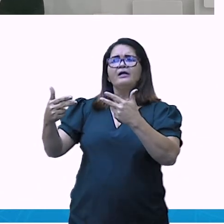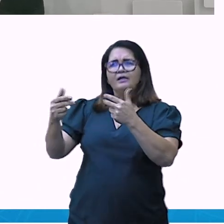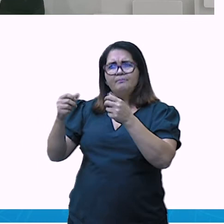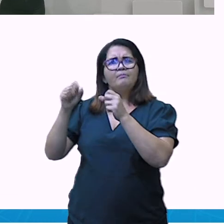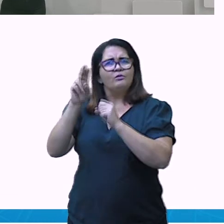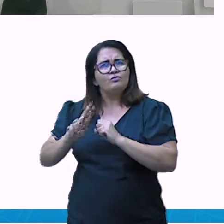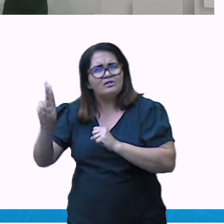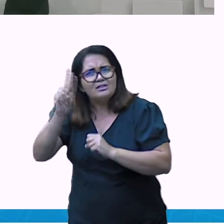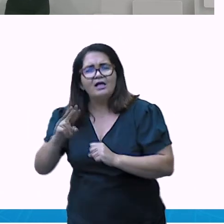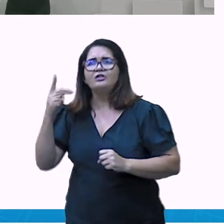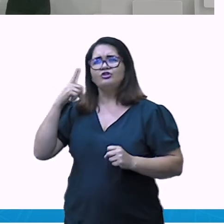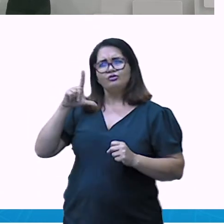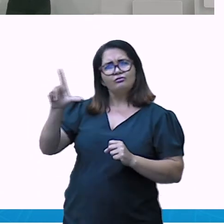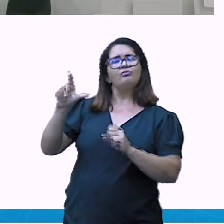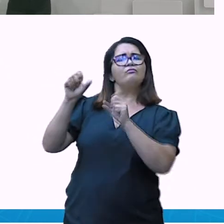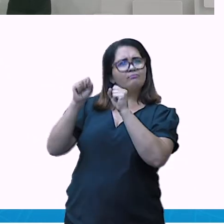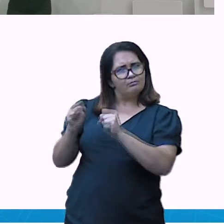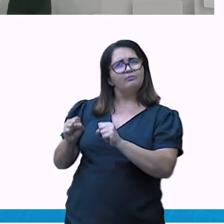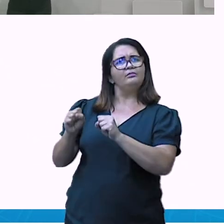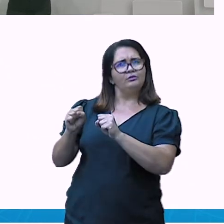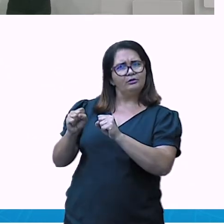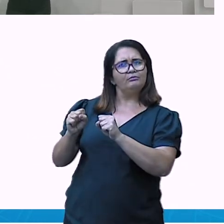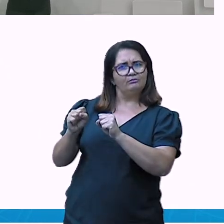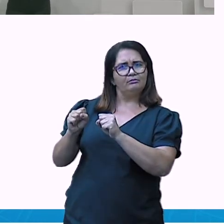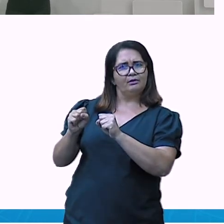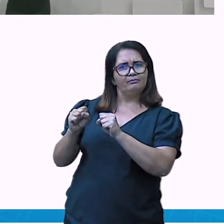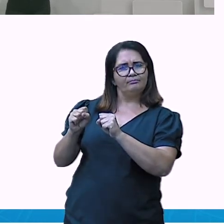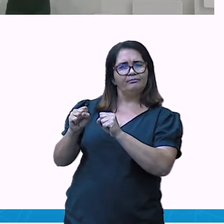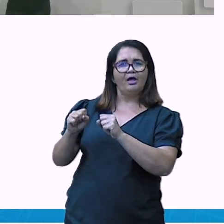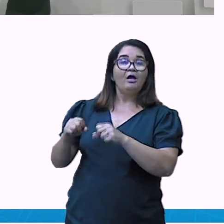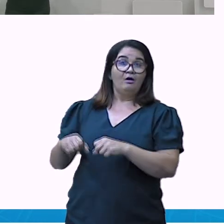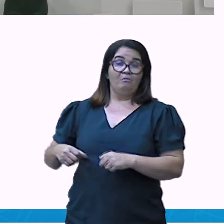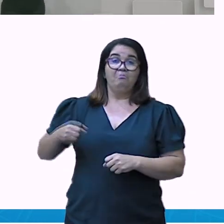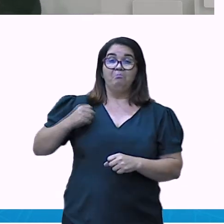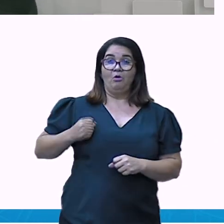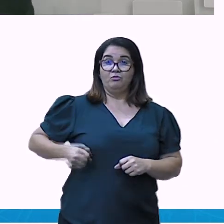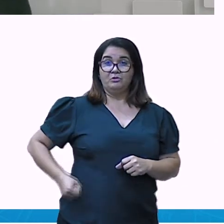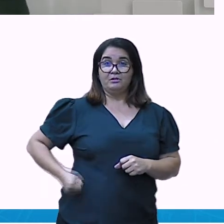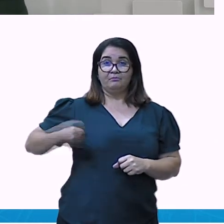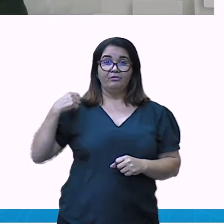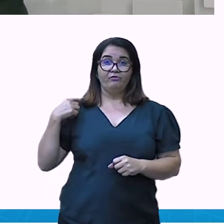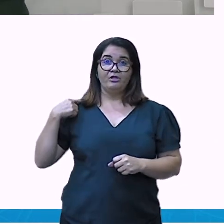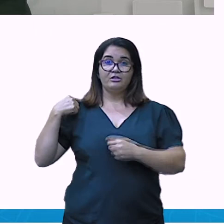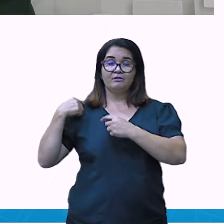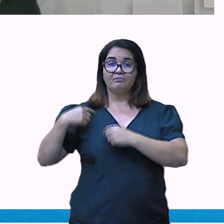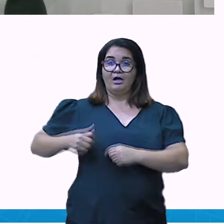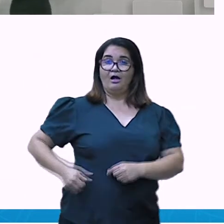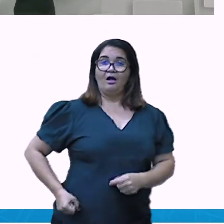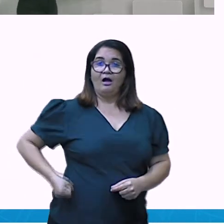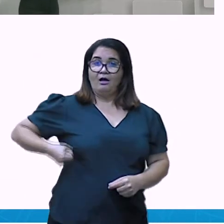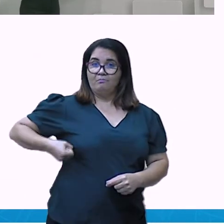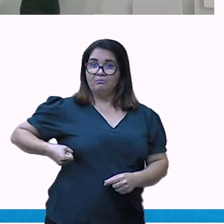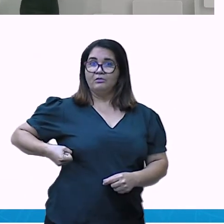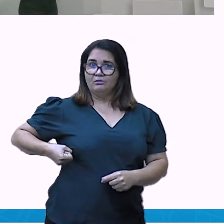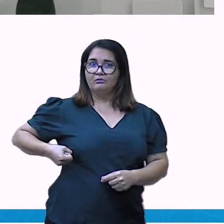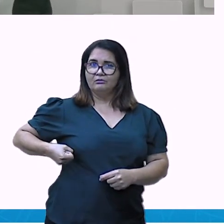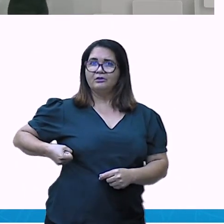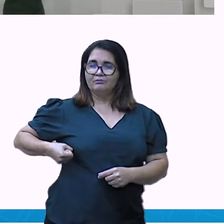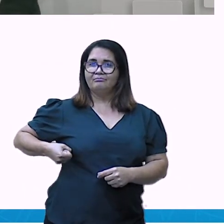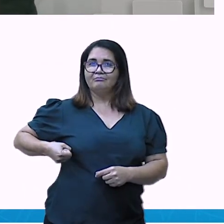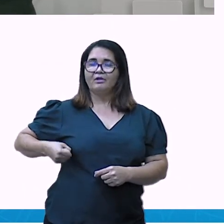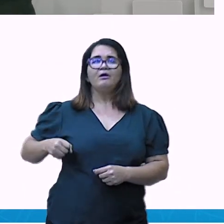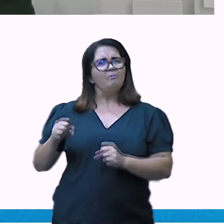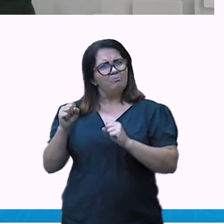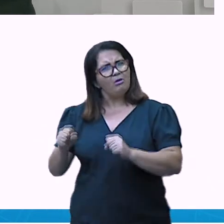utilizadas pra outras finalidades. Aqui, nós temos, olha, a imagem de alguns